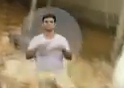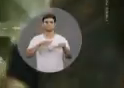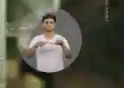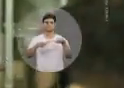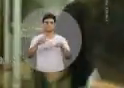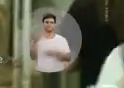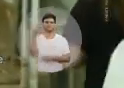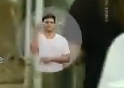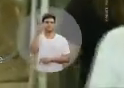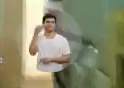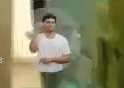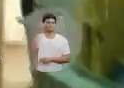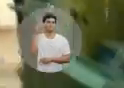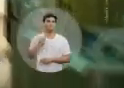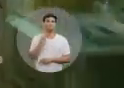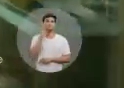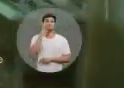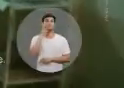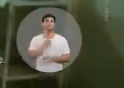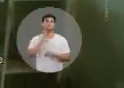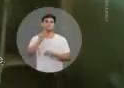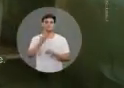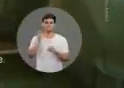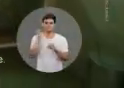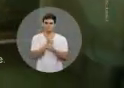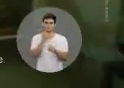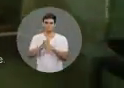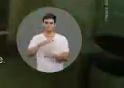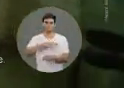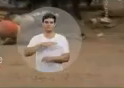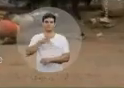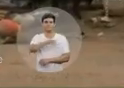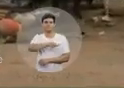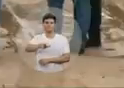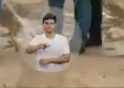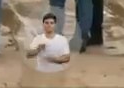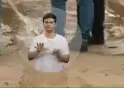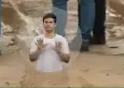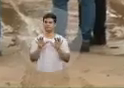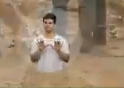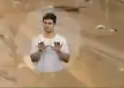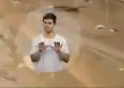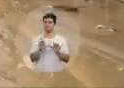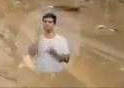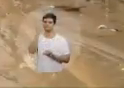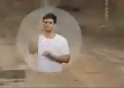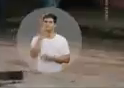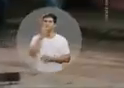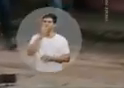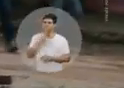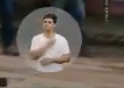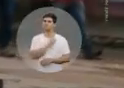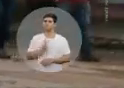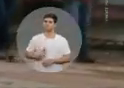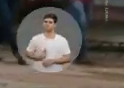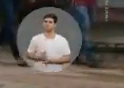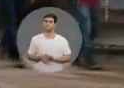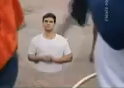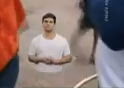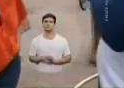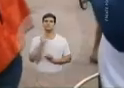trabalho e experiência, Marcos conduziu a recuperação da cidade. É assim que se prepara um bom governador.